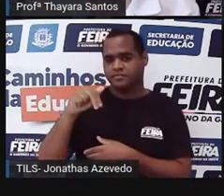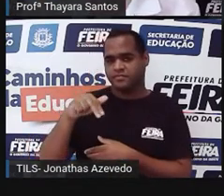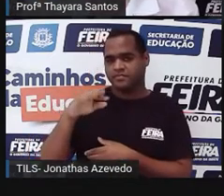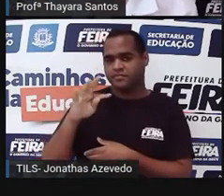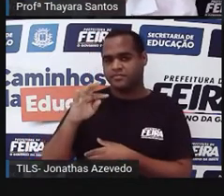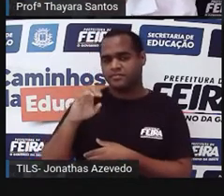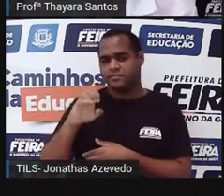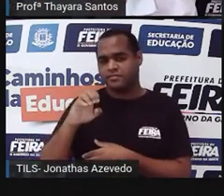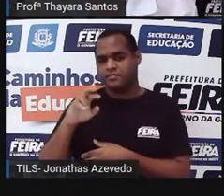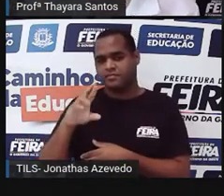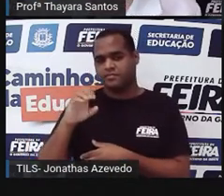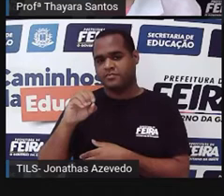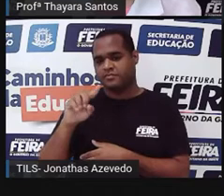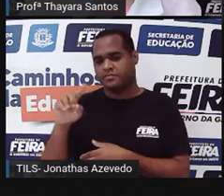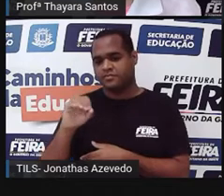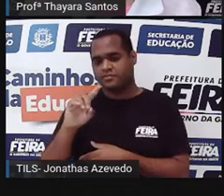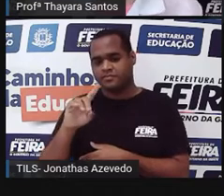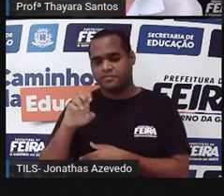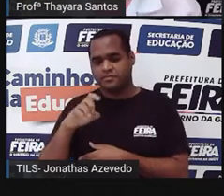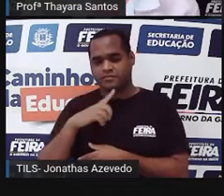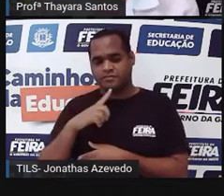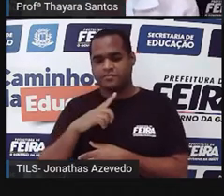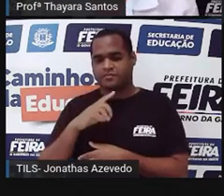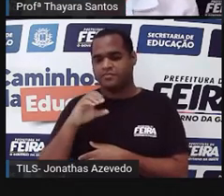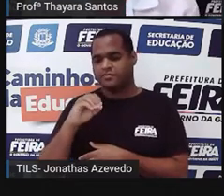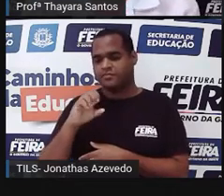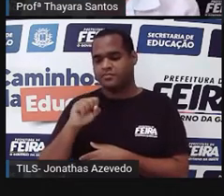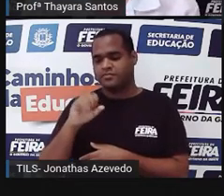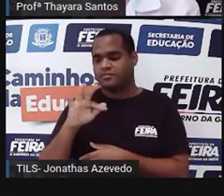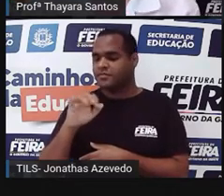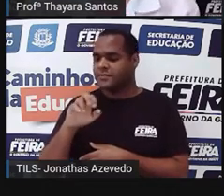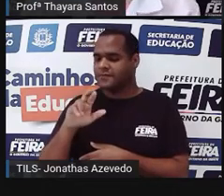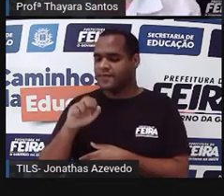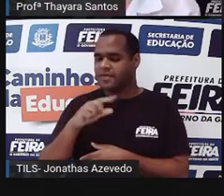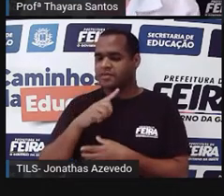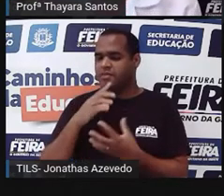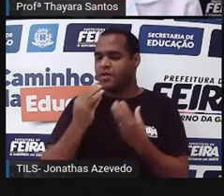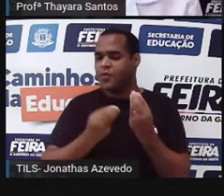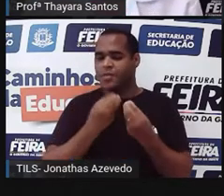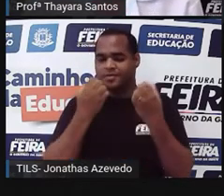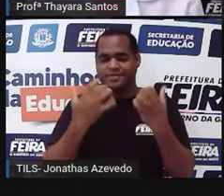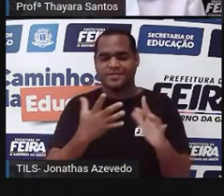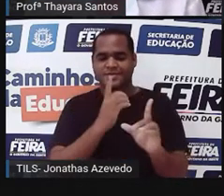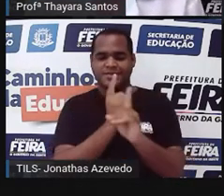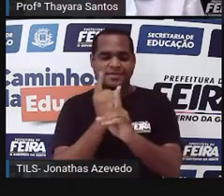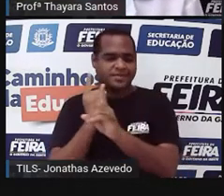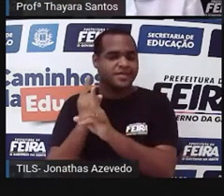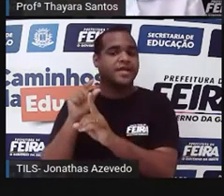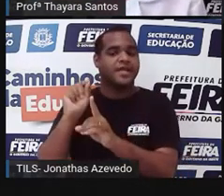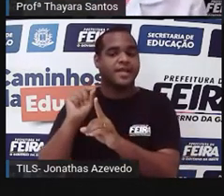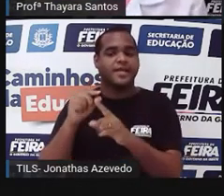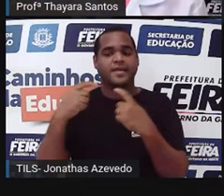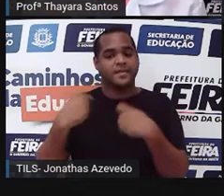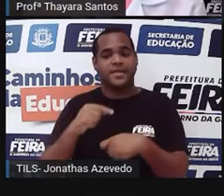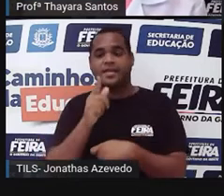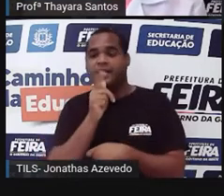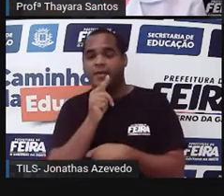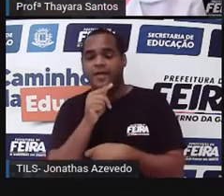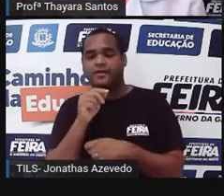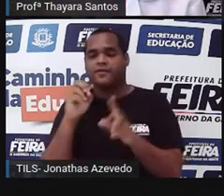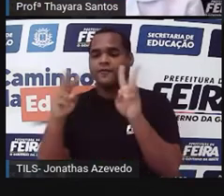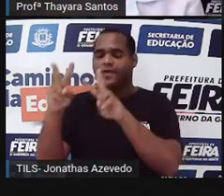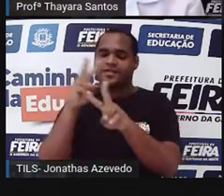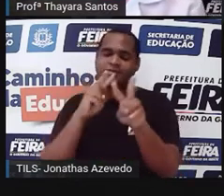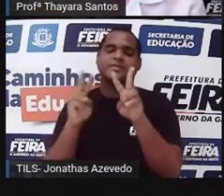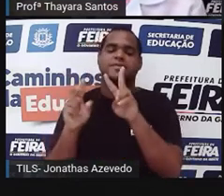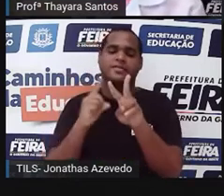feminino vai produzir a osfera. E como é que fazem para se encontrar se não precisa da água? É o vento, gente.